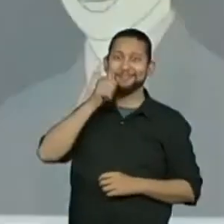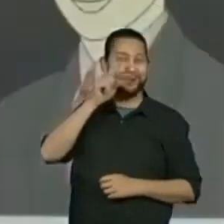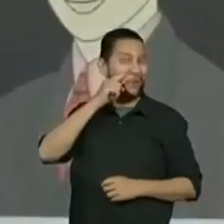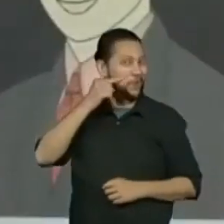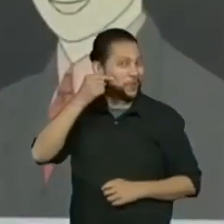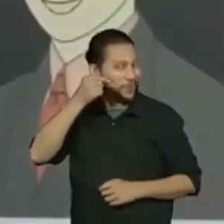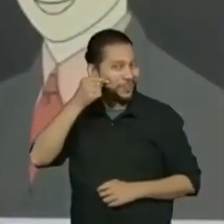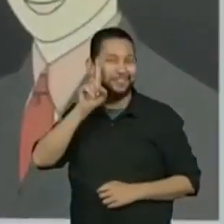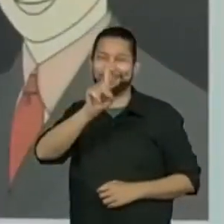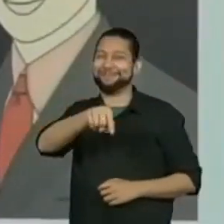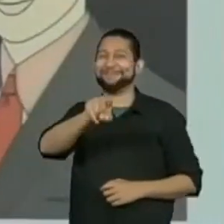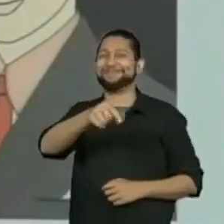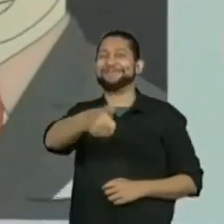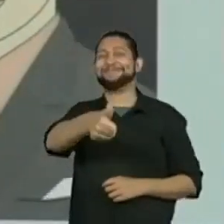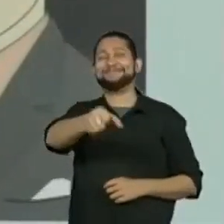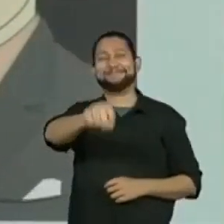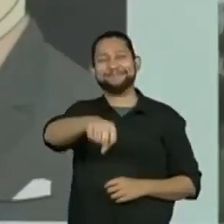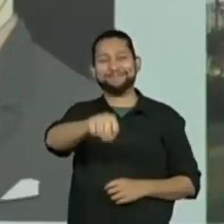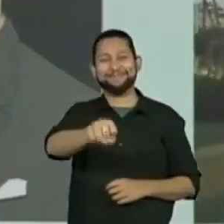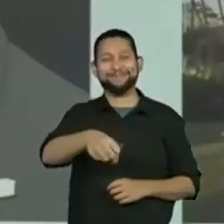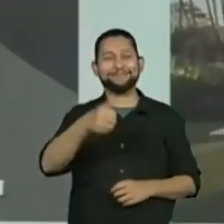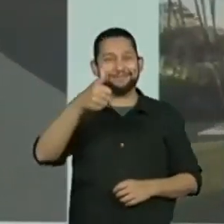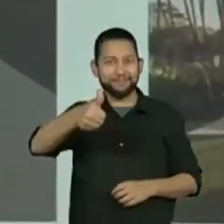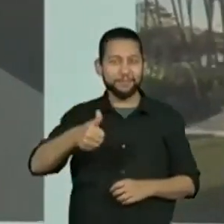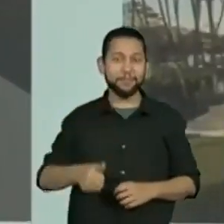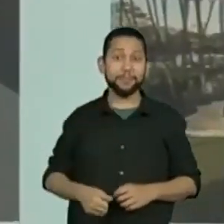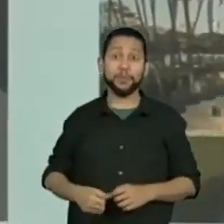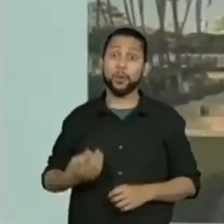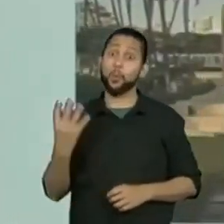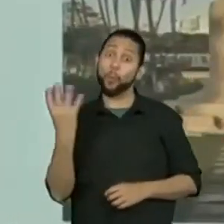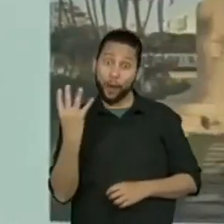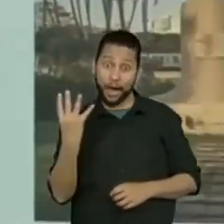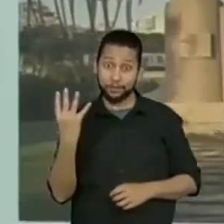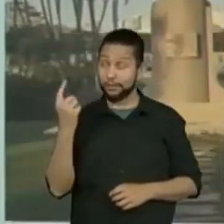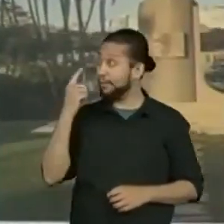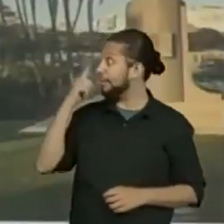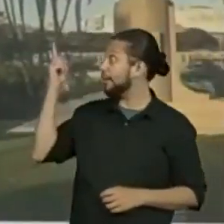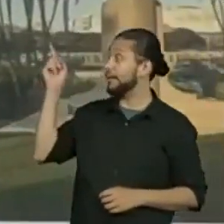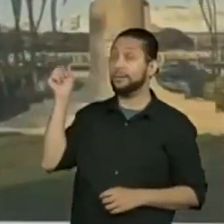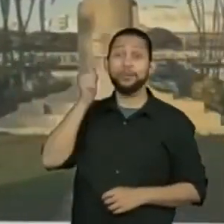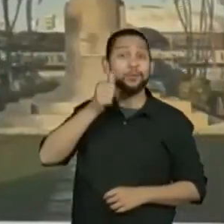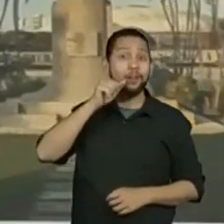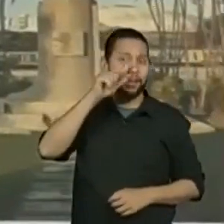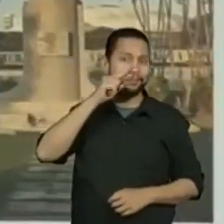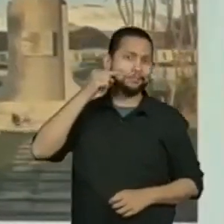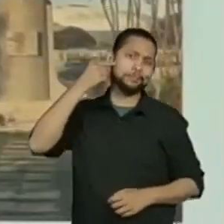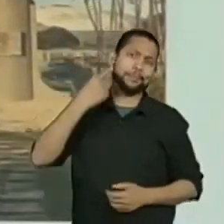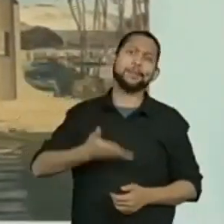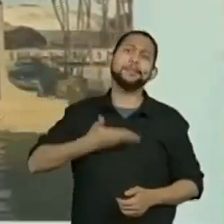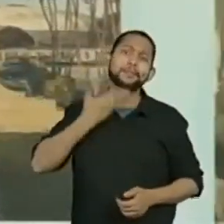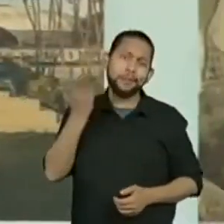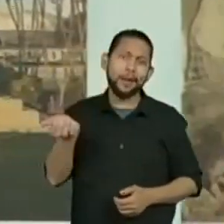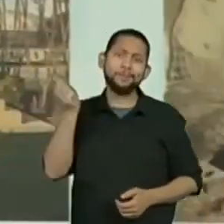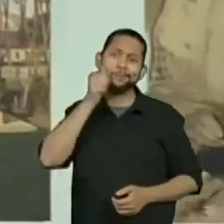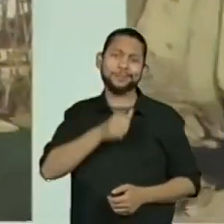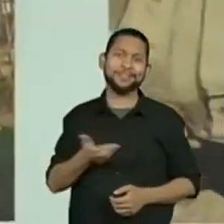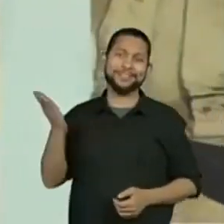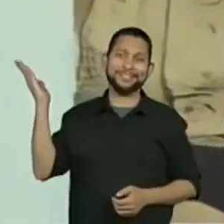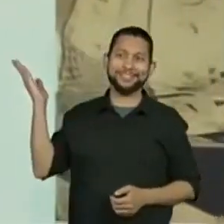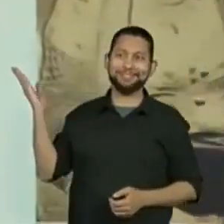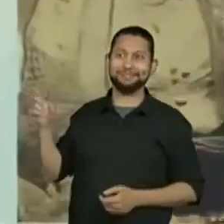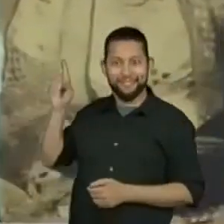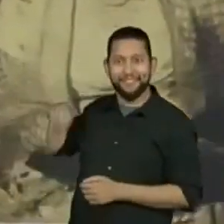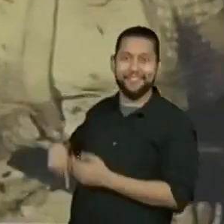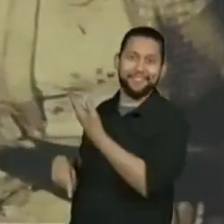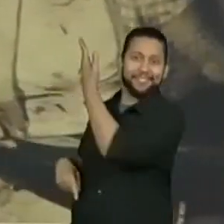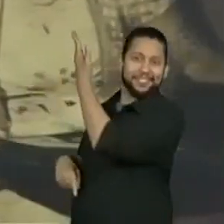Ah, minha galerinha! Então, eu falando que a quatro é a Cecília Meireles. Ficou fácil, hein? Ficou fácil.